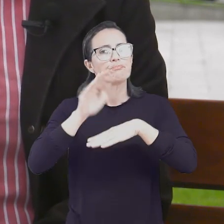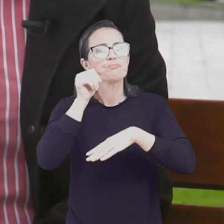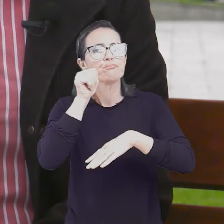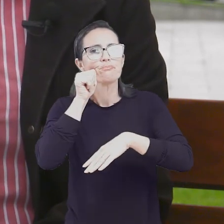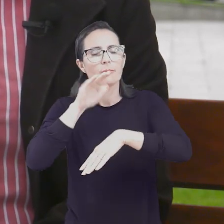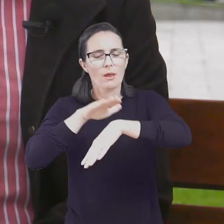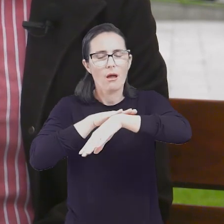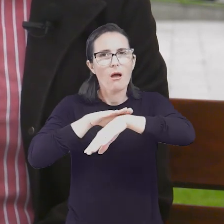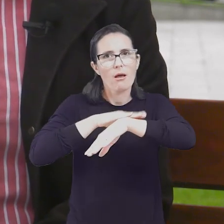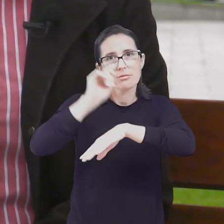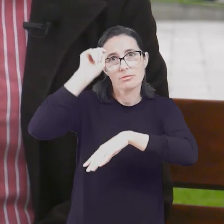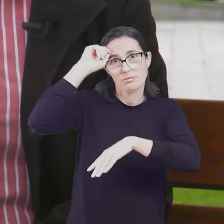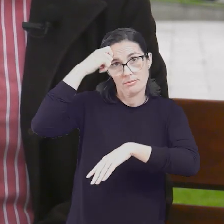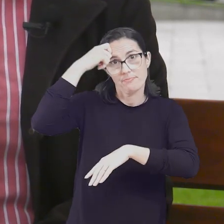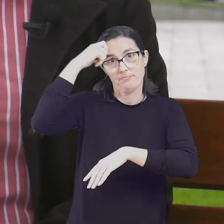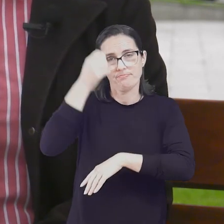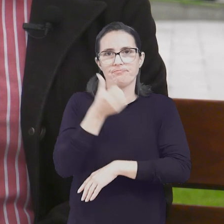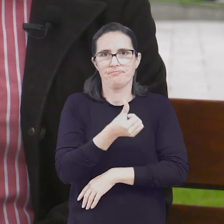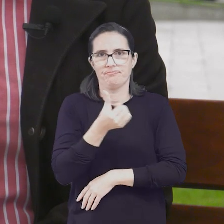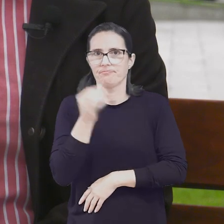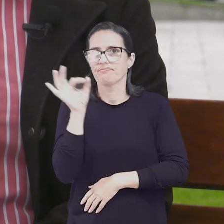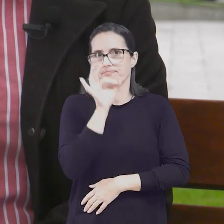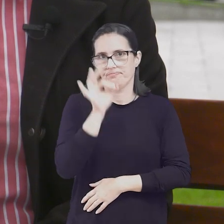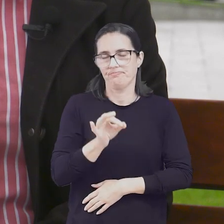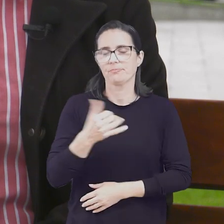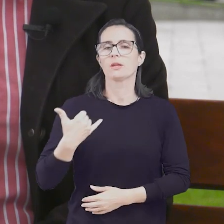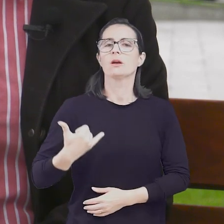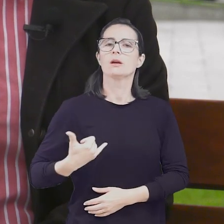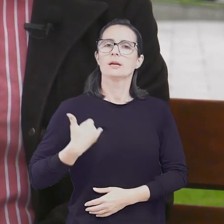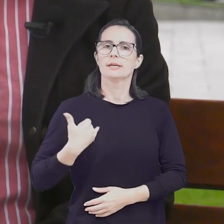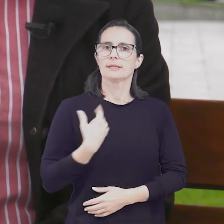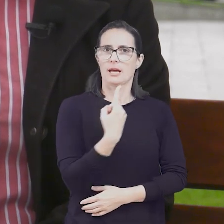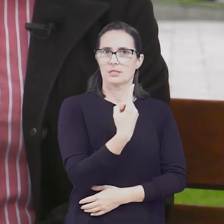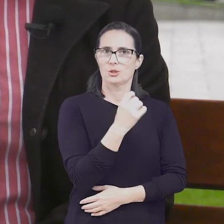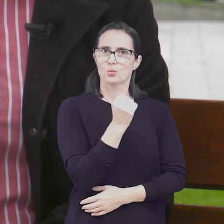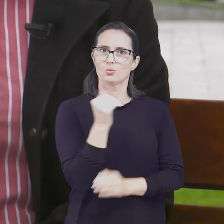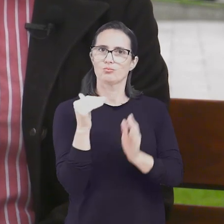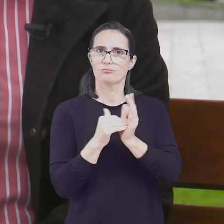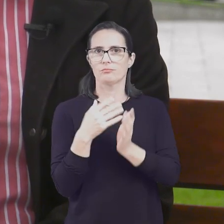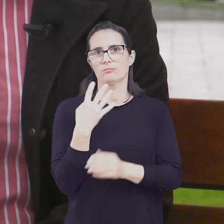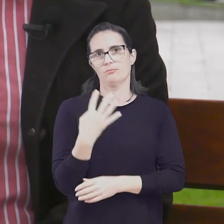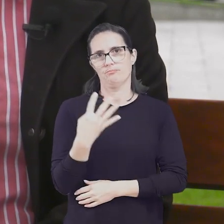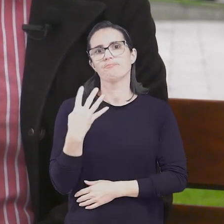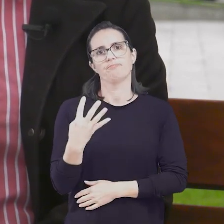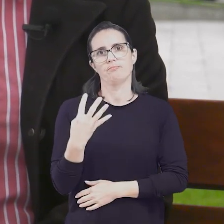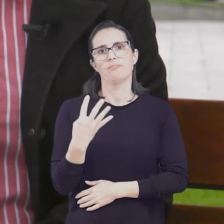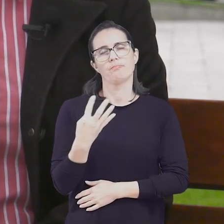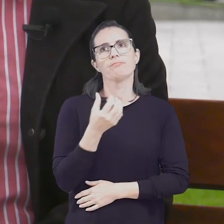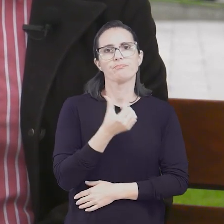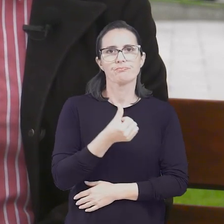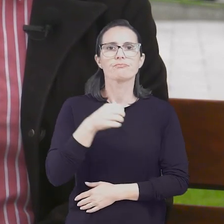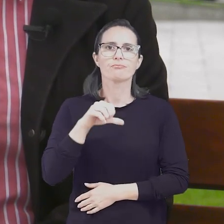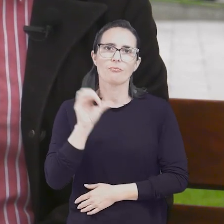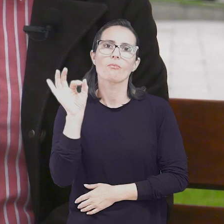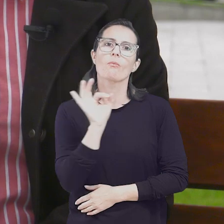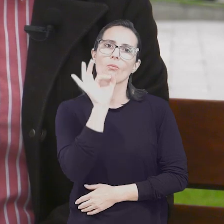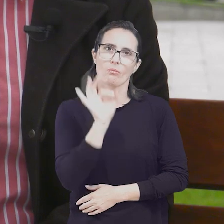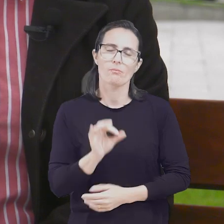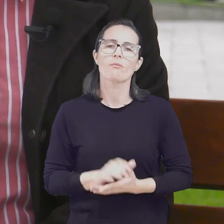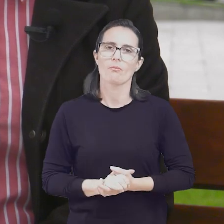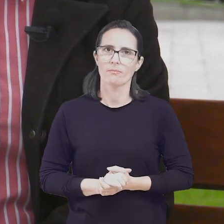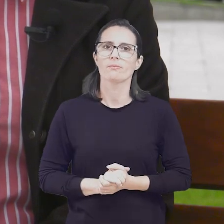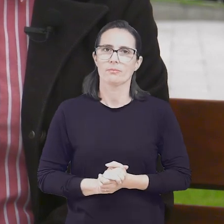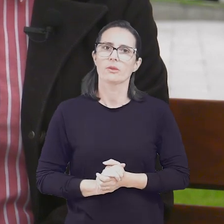predominantemente negras, com mais de 66%, e com idade entre 18 e 44 anos,